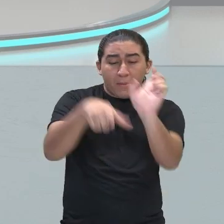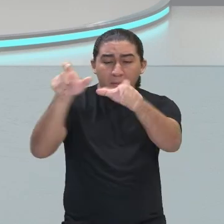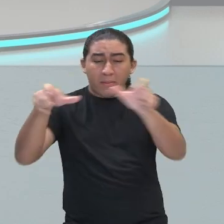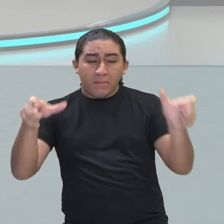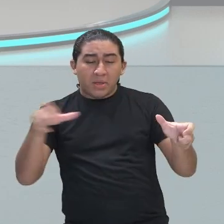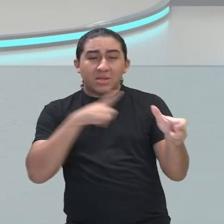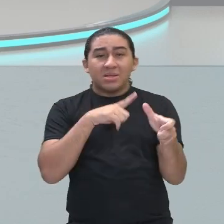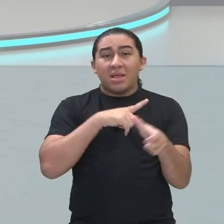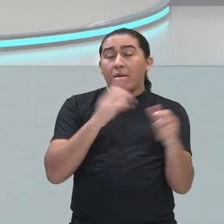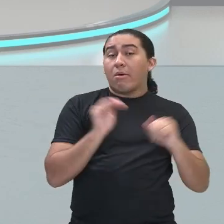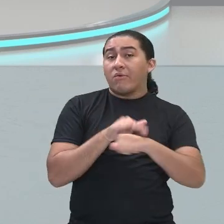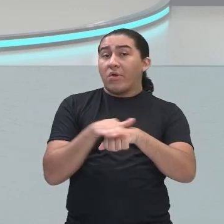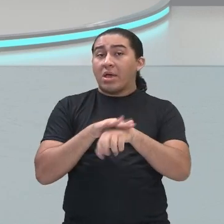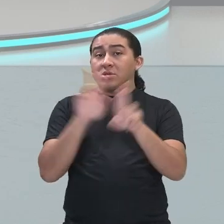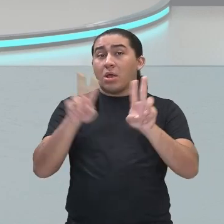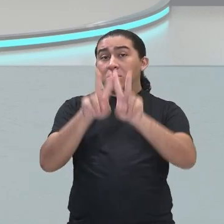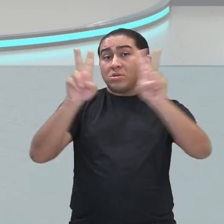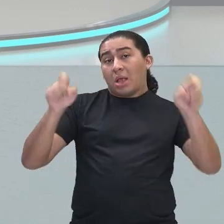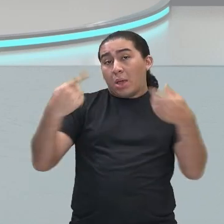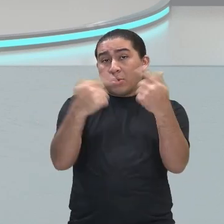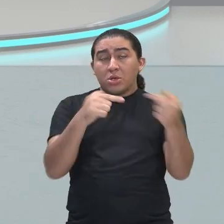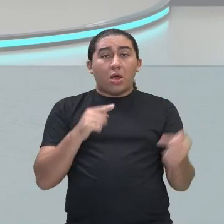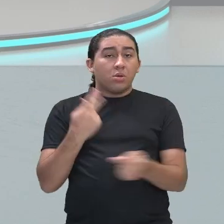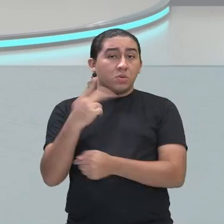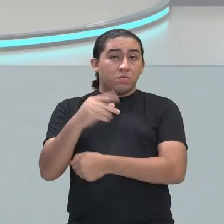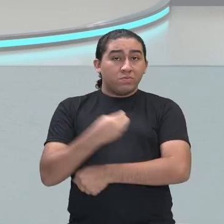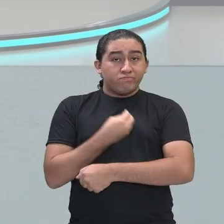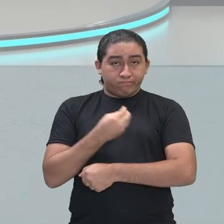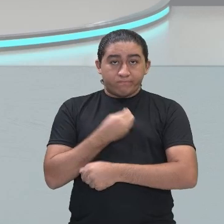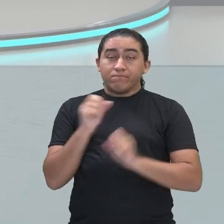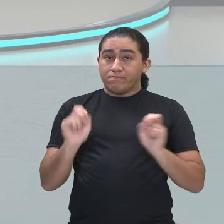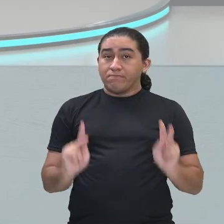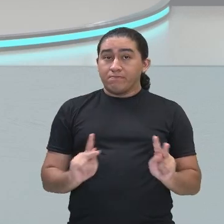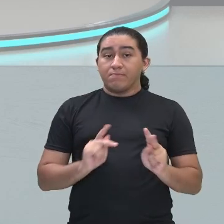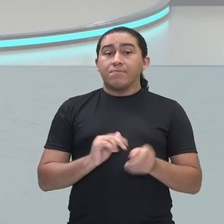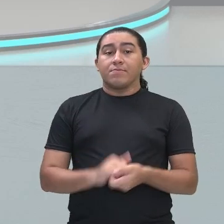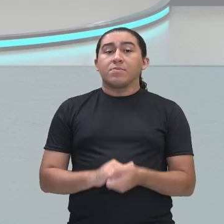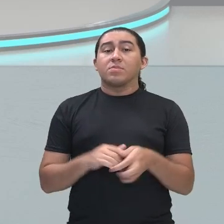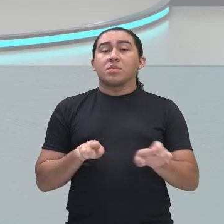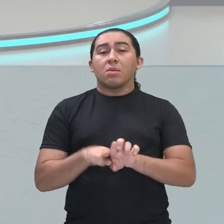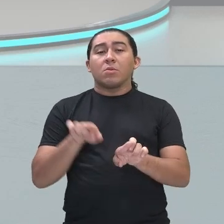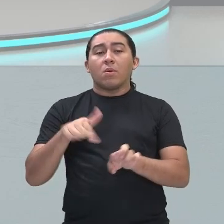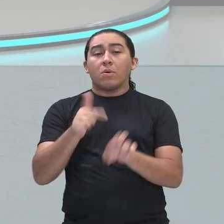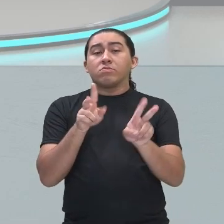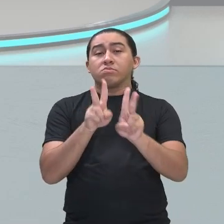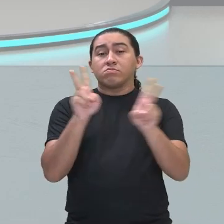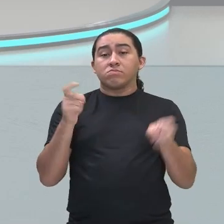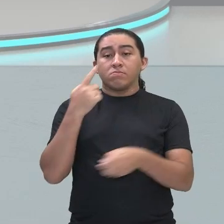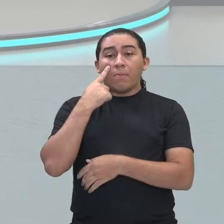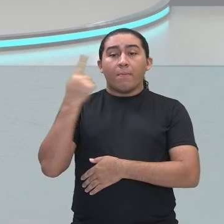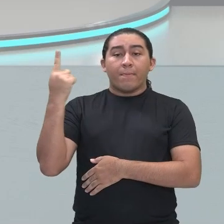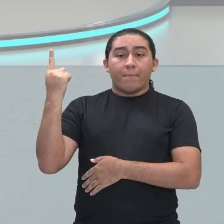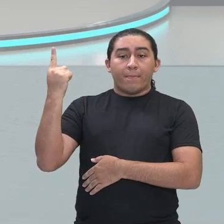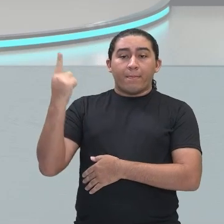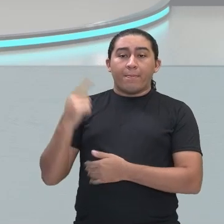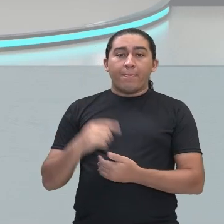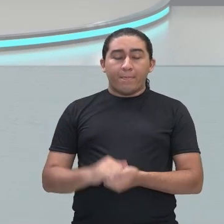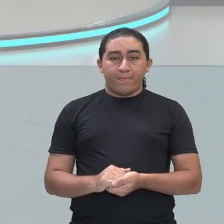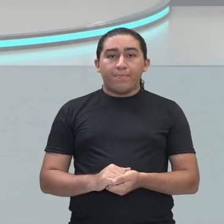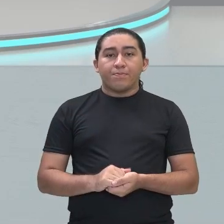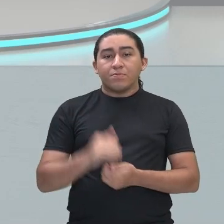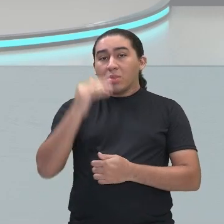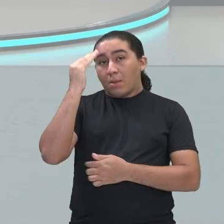figurinhas sobre aquilo que eles estão fazendo, ok? E tem mais, vamos ver mais sobre o movimento arcade. Os